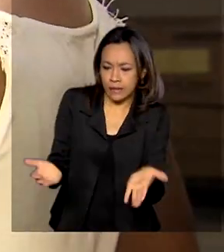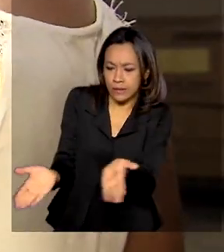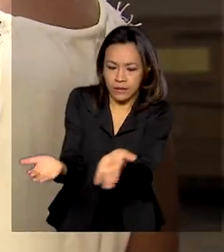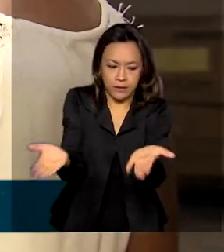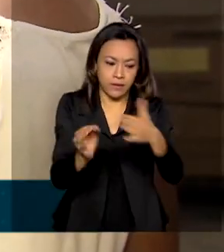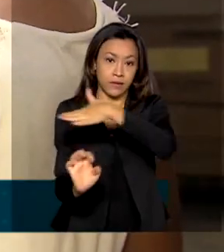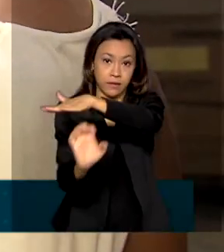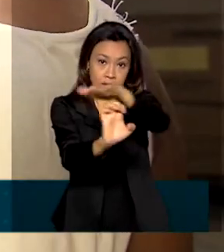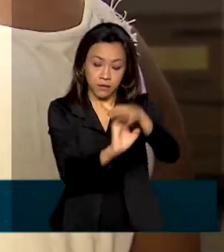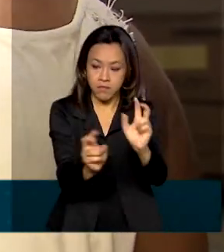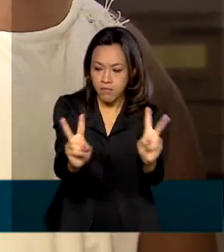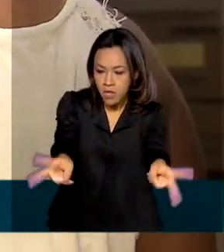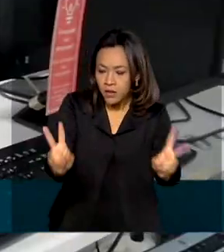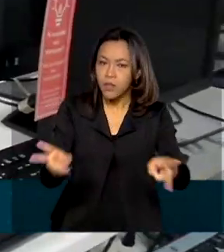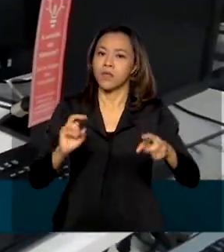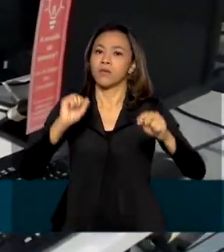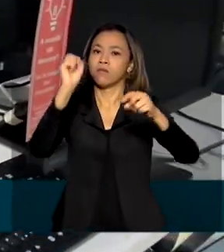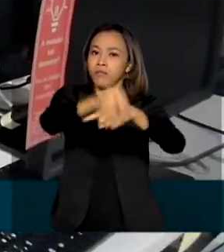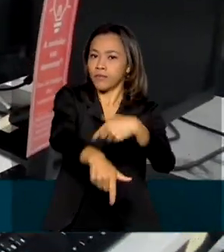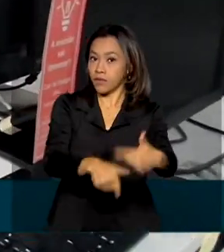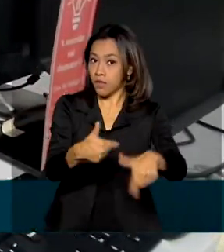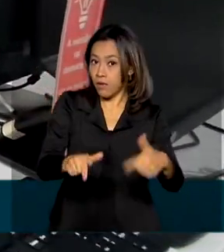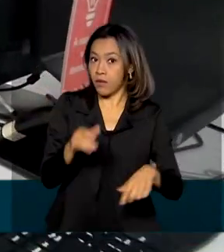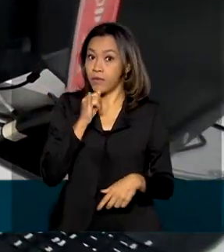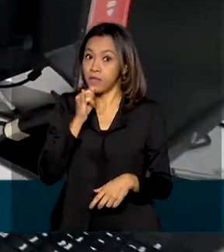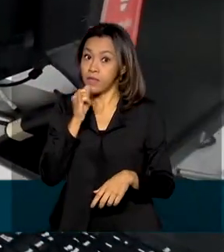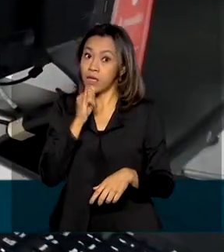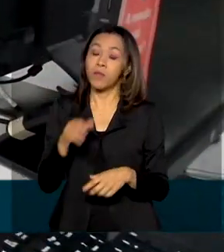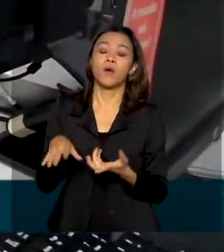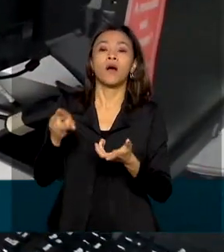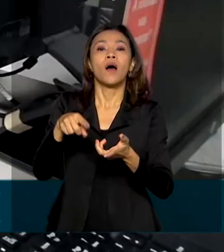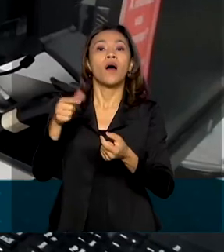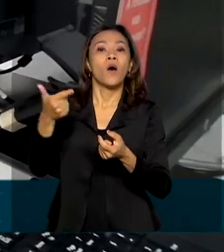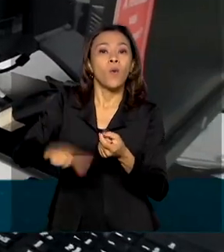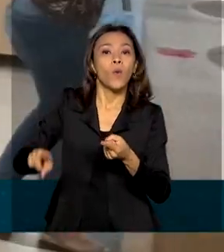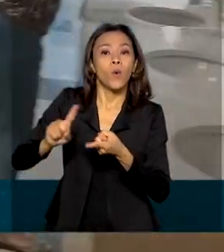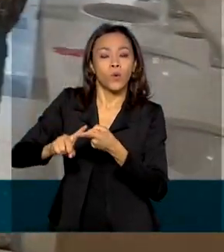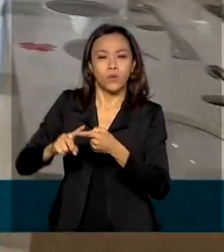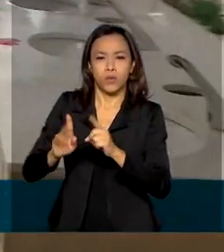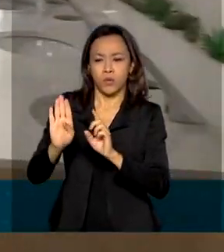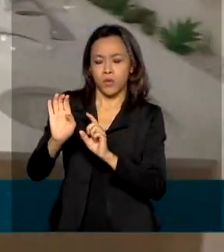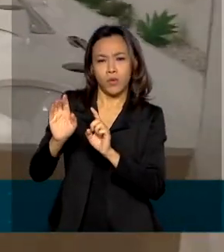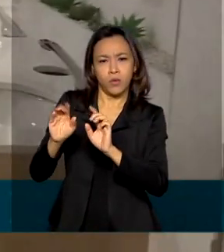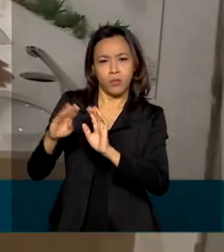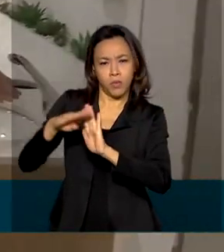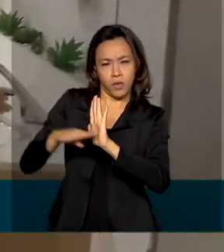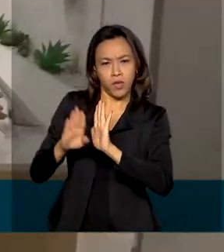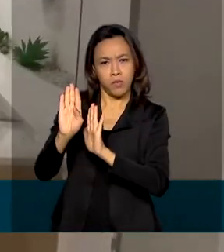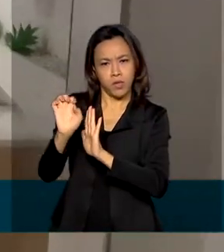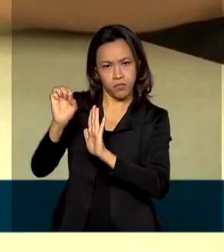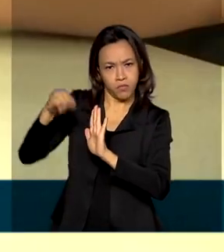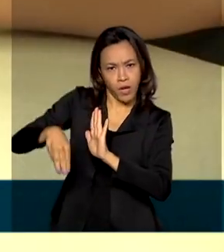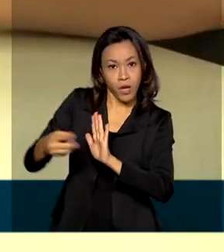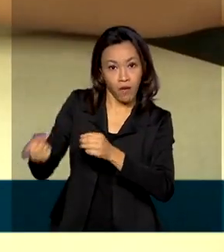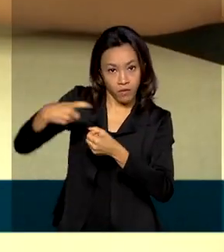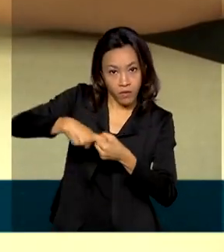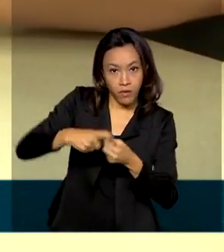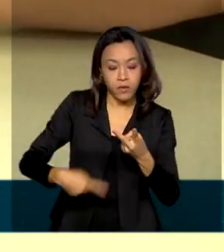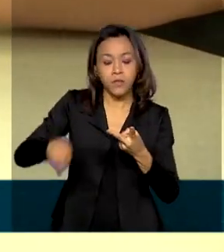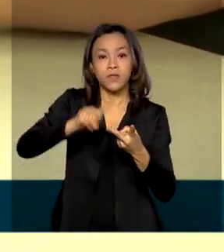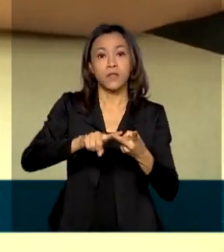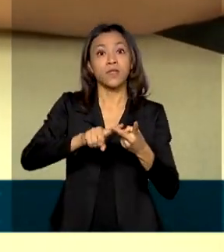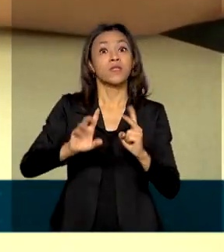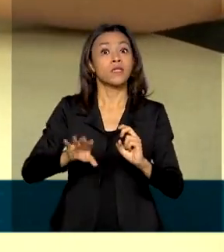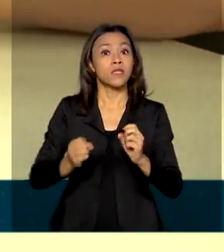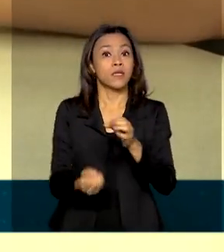manter as vagas de trabalho, como a renovação do programa emergencial de manutenção do emprego e da renda, o bem, e a criação do